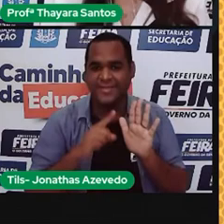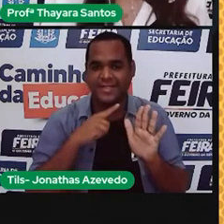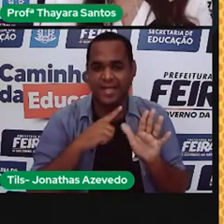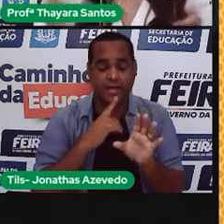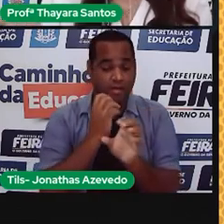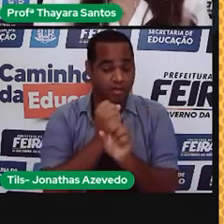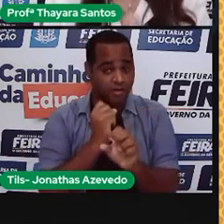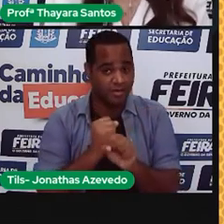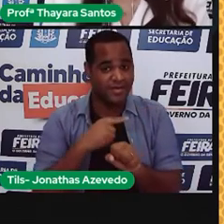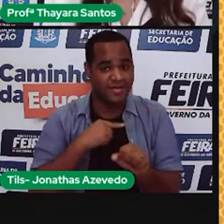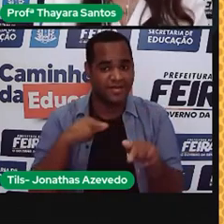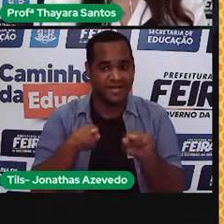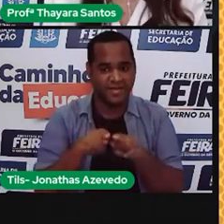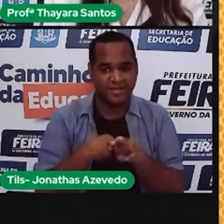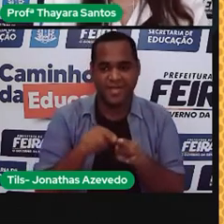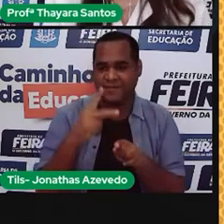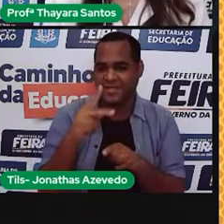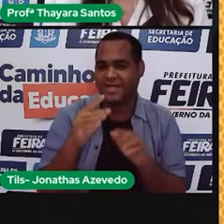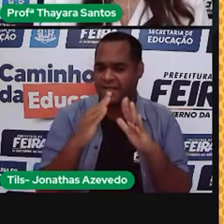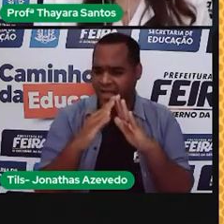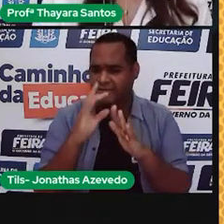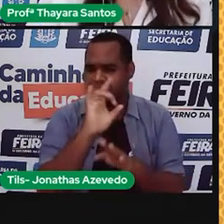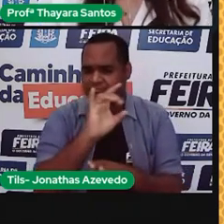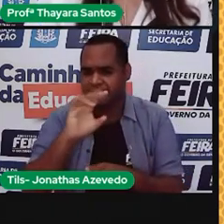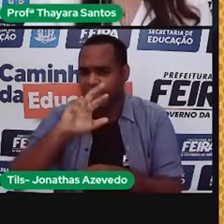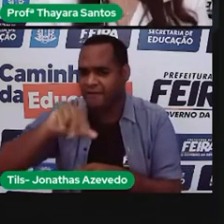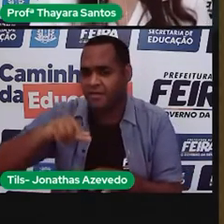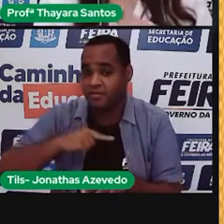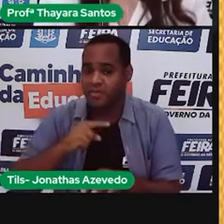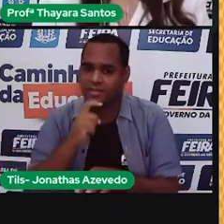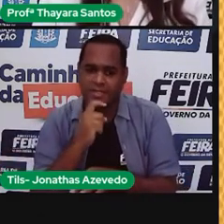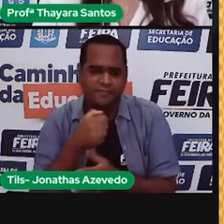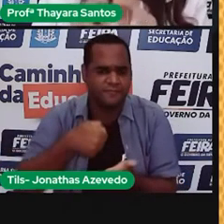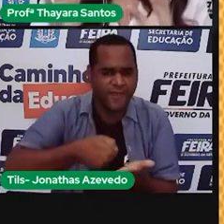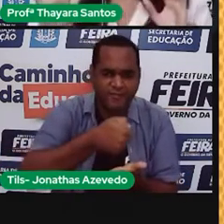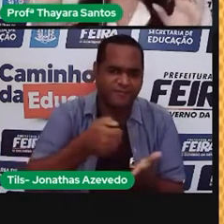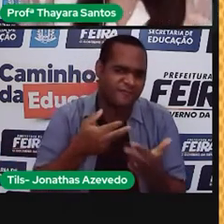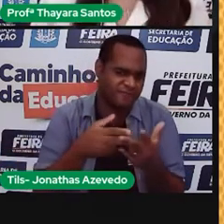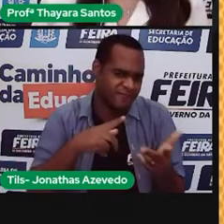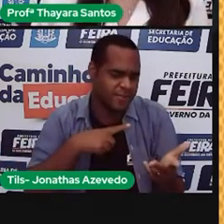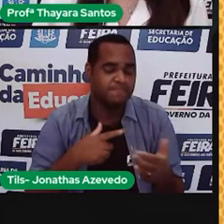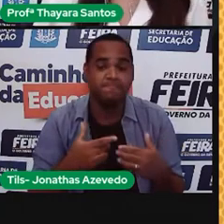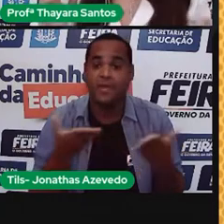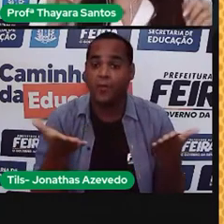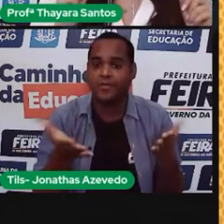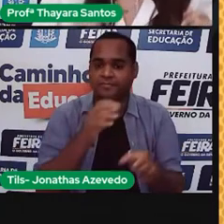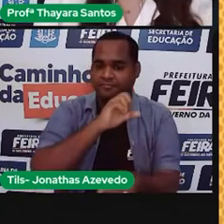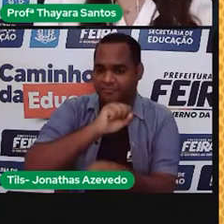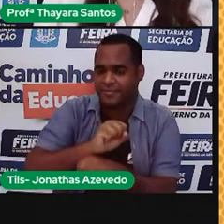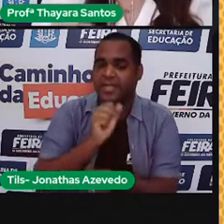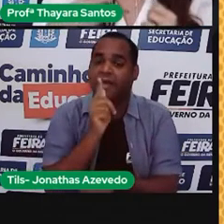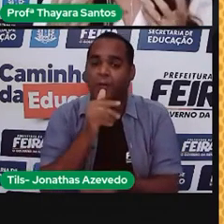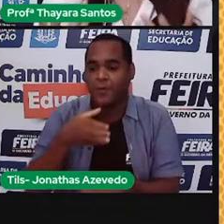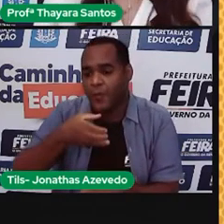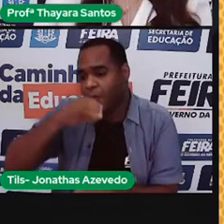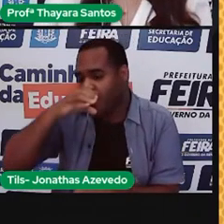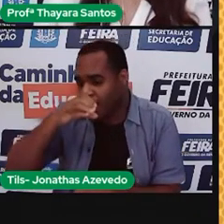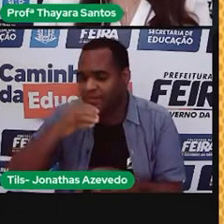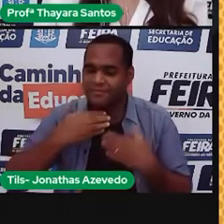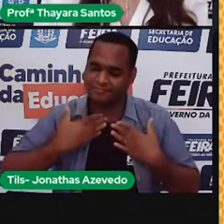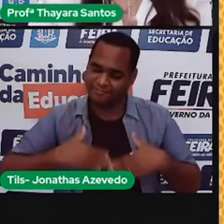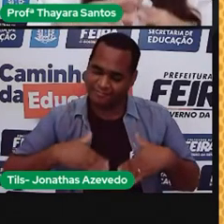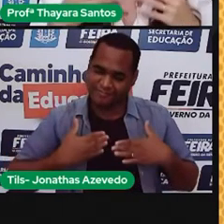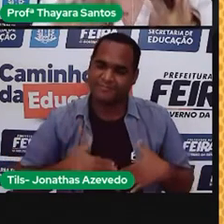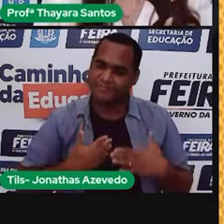calculando o consumo dos equipamentos que vocês têm em casa. Só que agora a gente vai fazer uma pausa para tomar água, descansar um